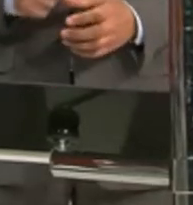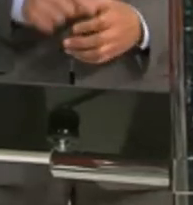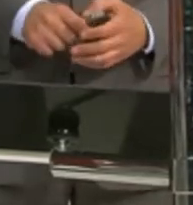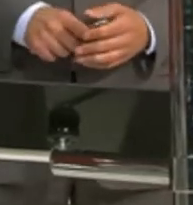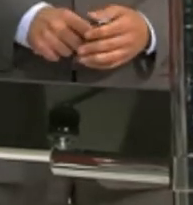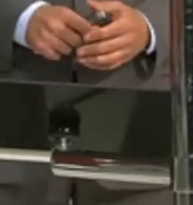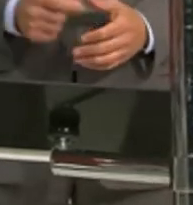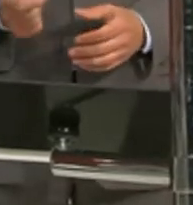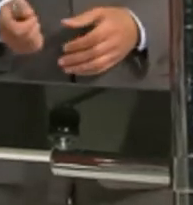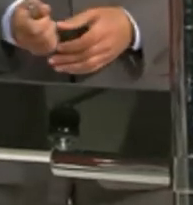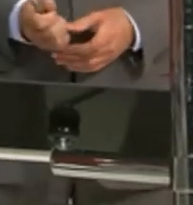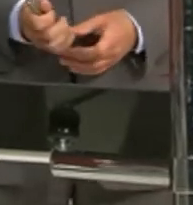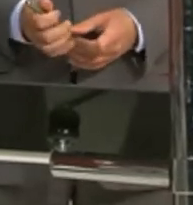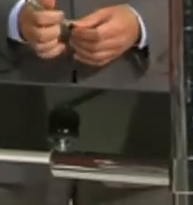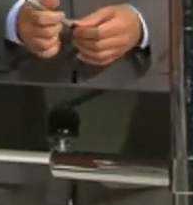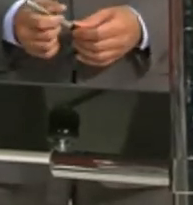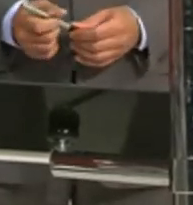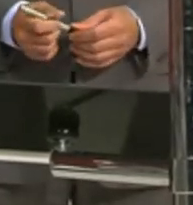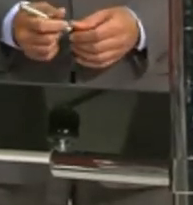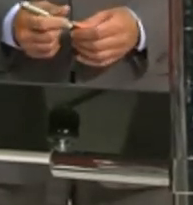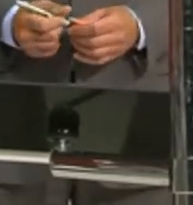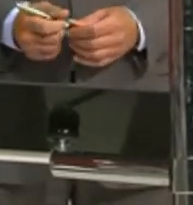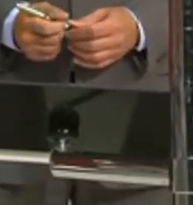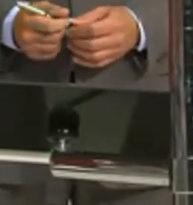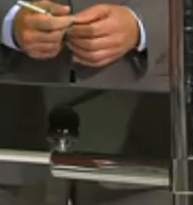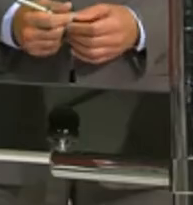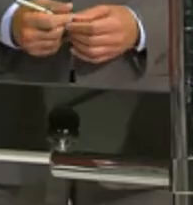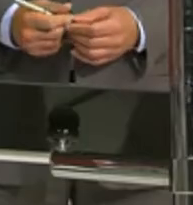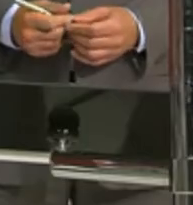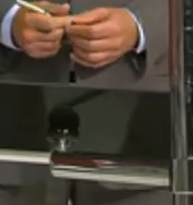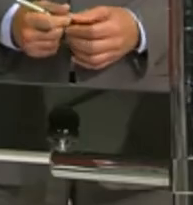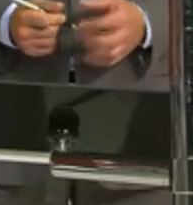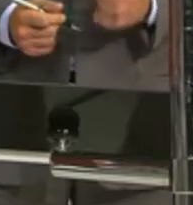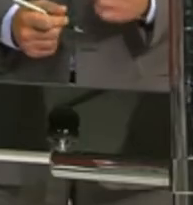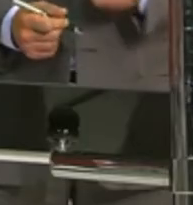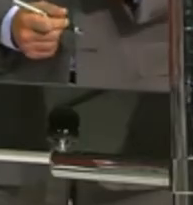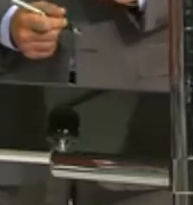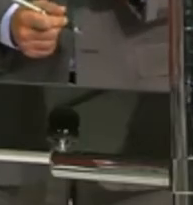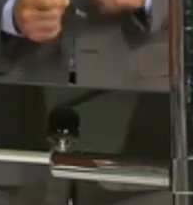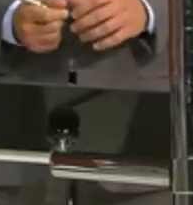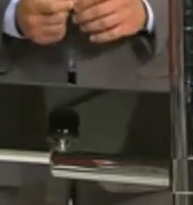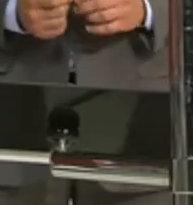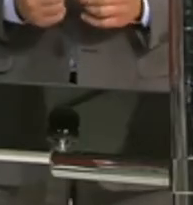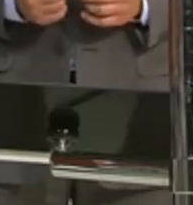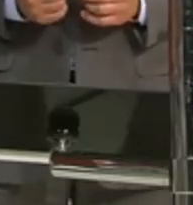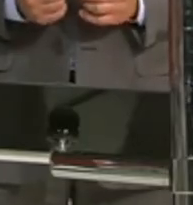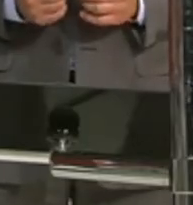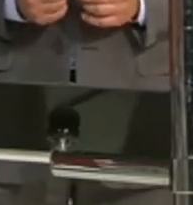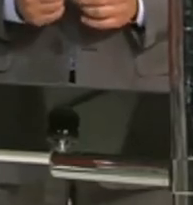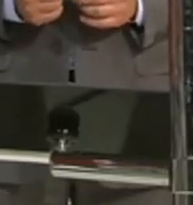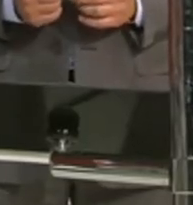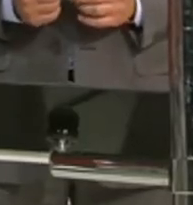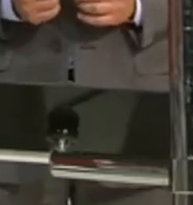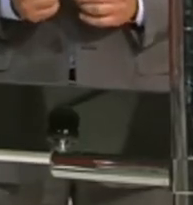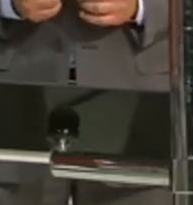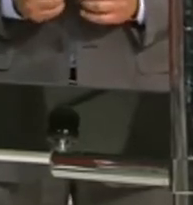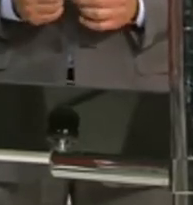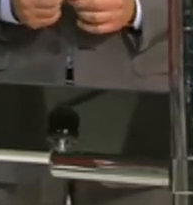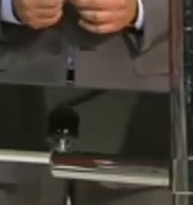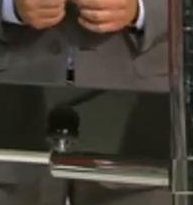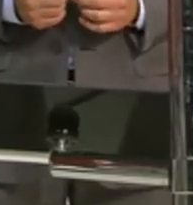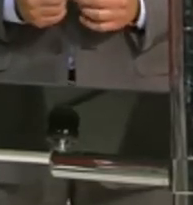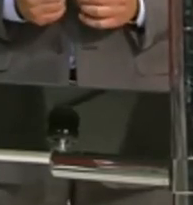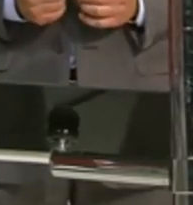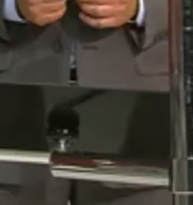revela quem começa perguntando para outro. Cada um deve perguntar e responder apenas uma única vez. A pergunta terá o tempo de 30